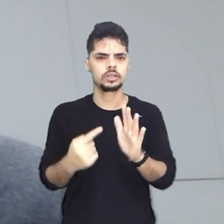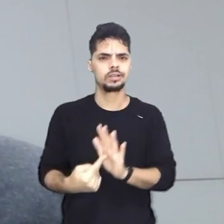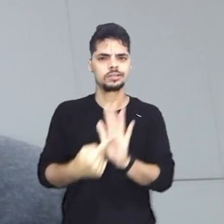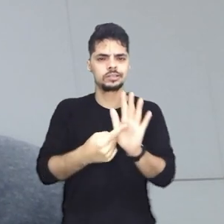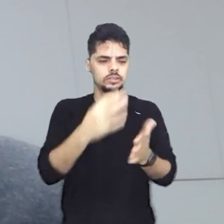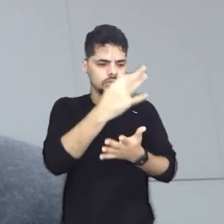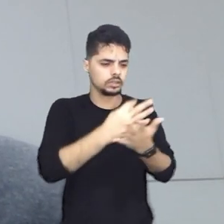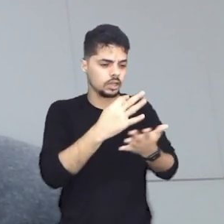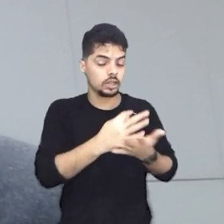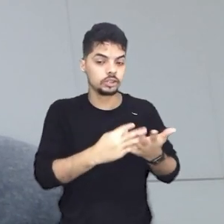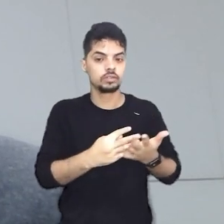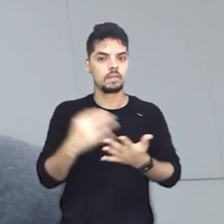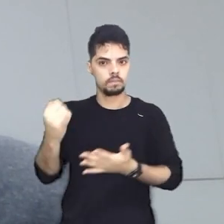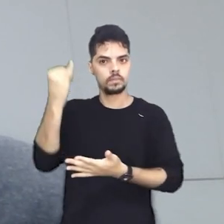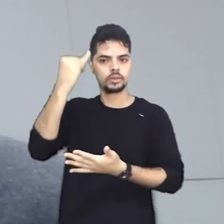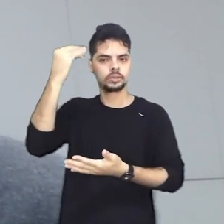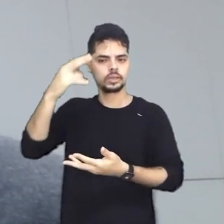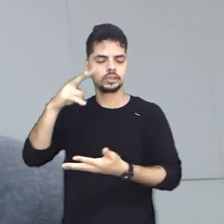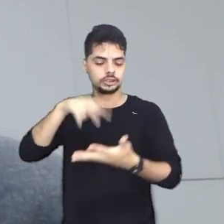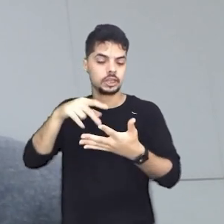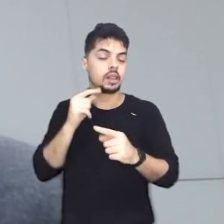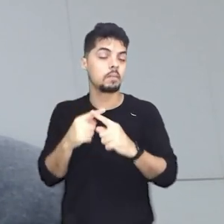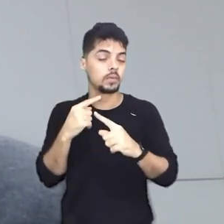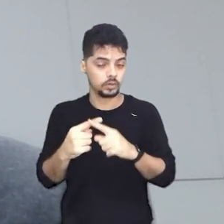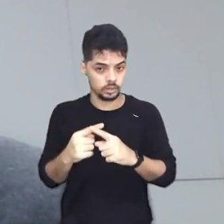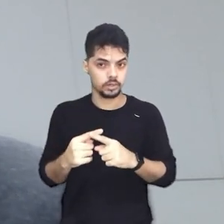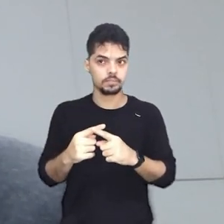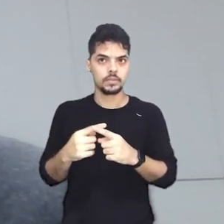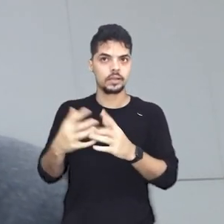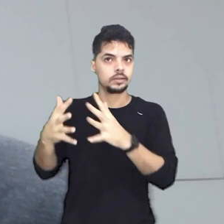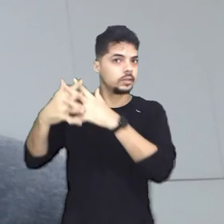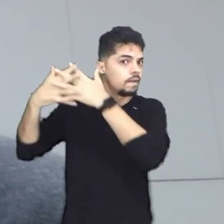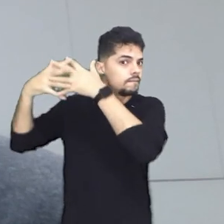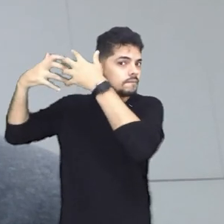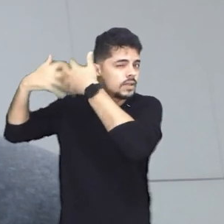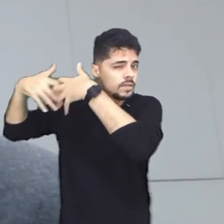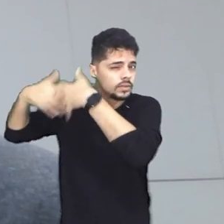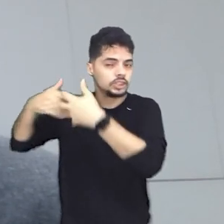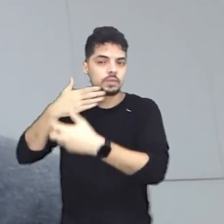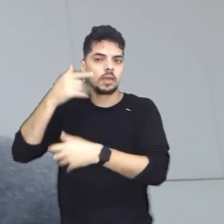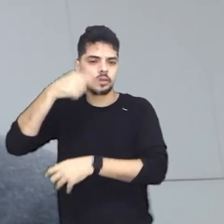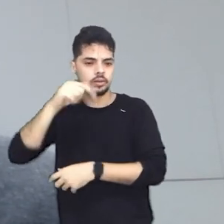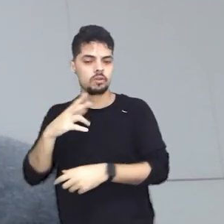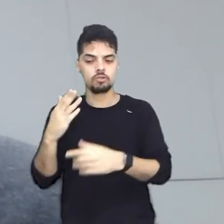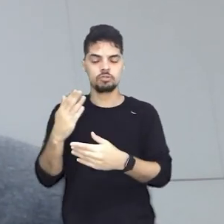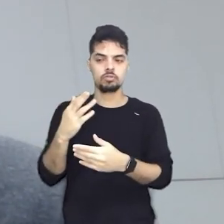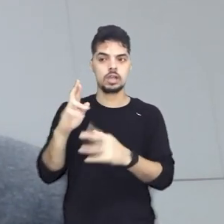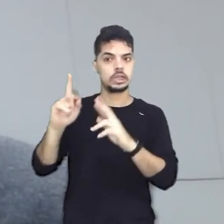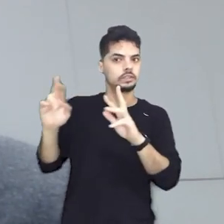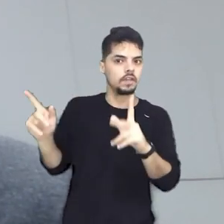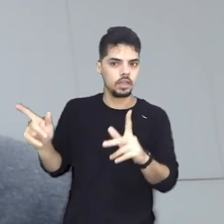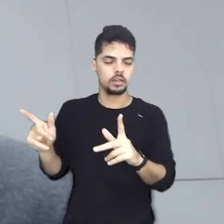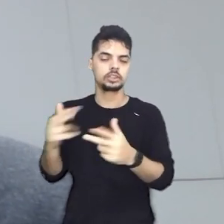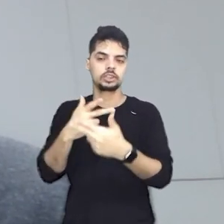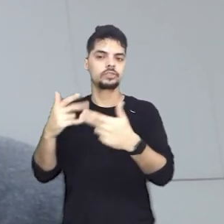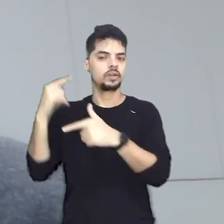de trabalho em sala de aula, nós poderíamos trabalhar as